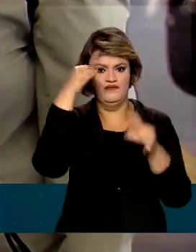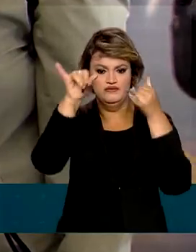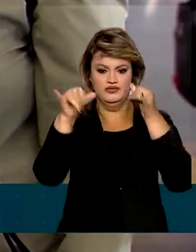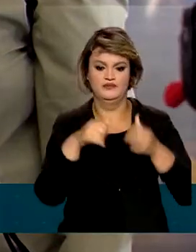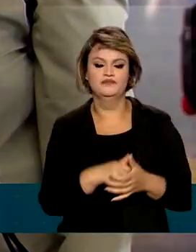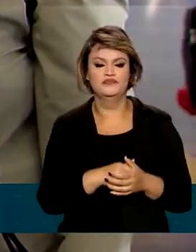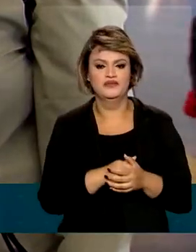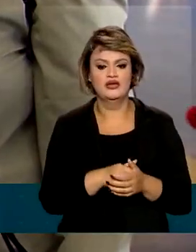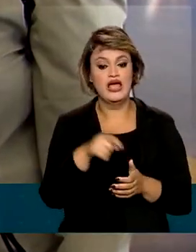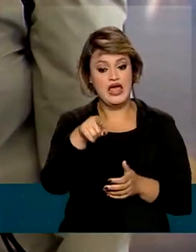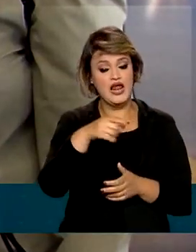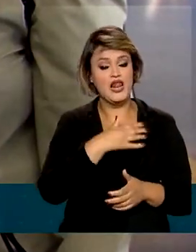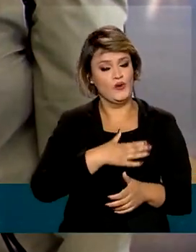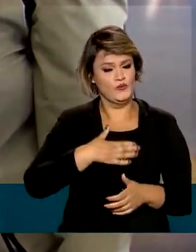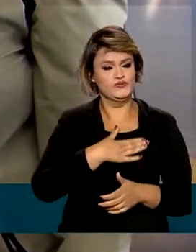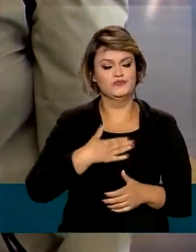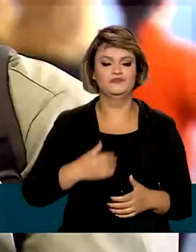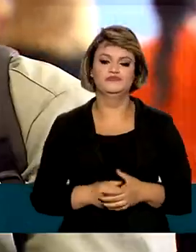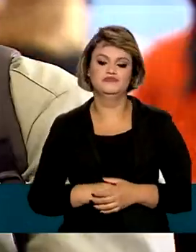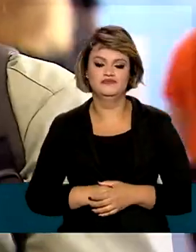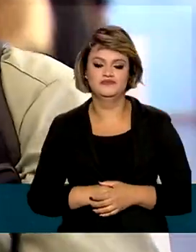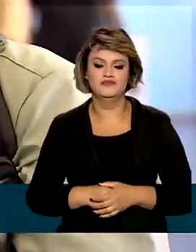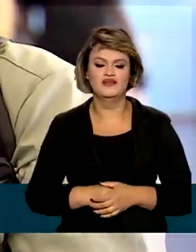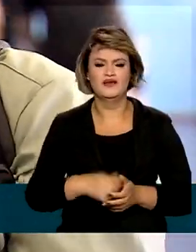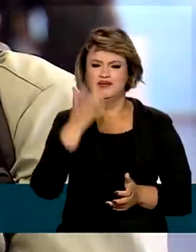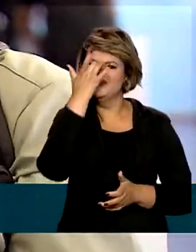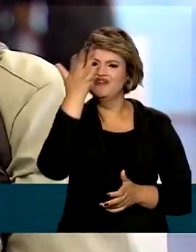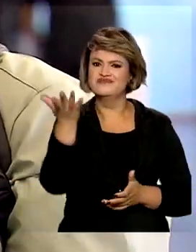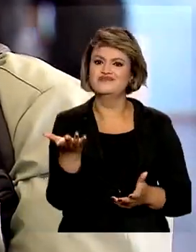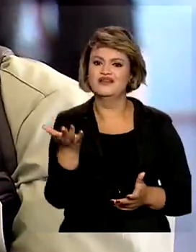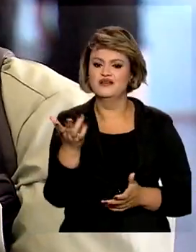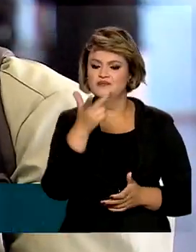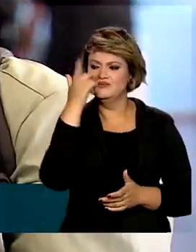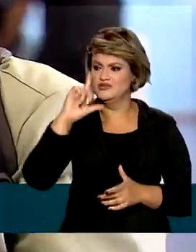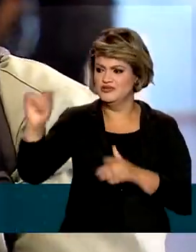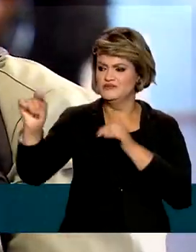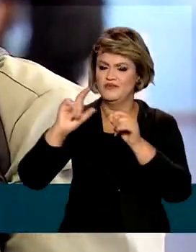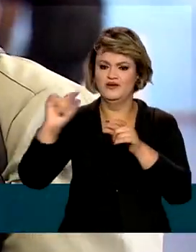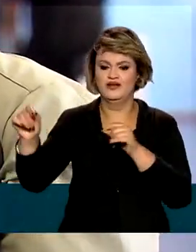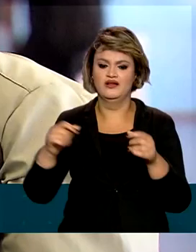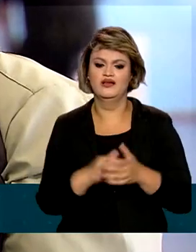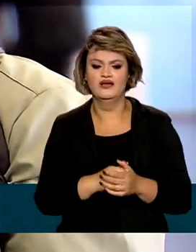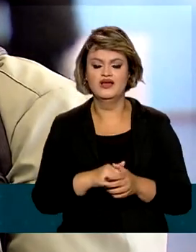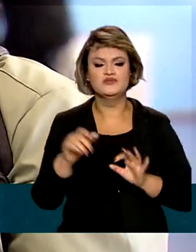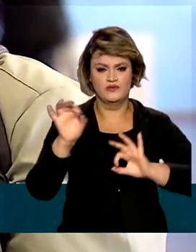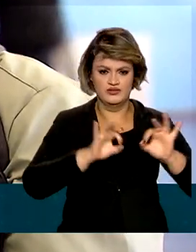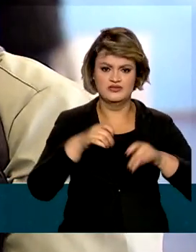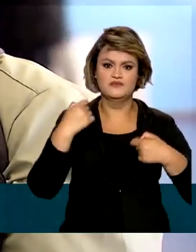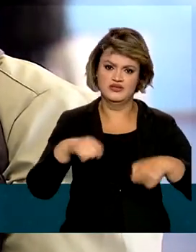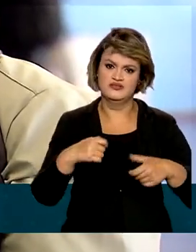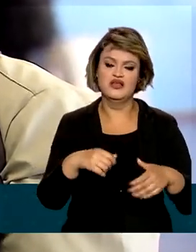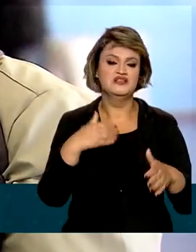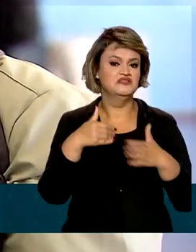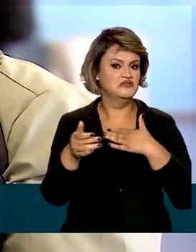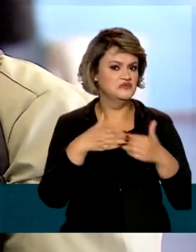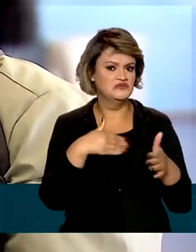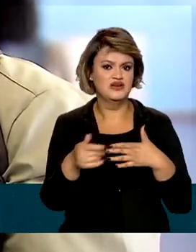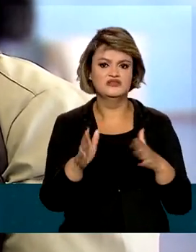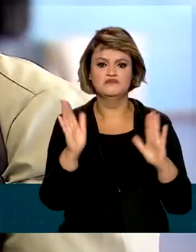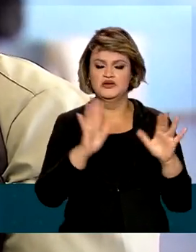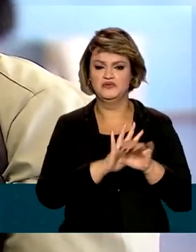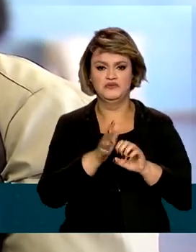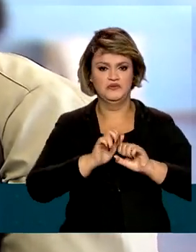Medida que agradou os viajantes. É mais fácil para as pessoas saírem. Eu acho que essa organização é necessária, independente do